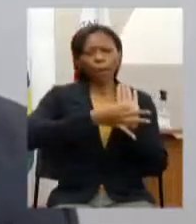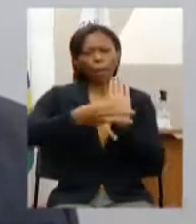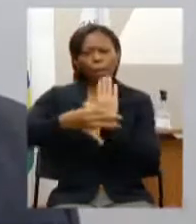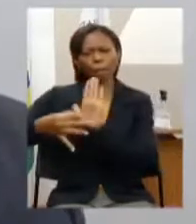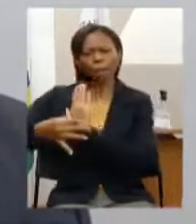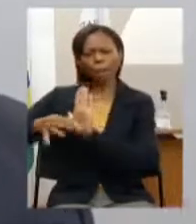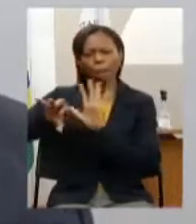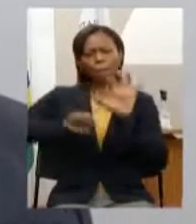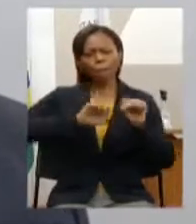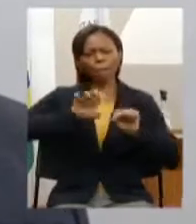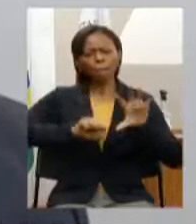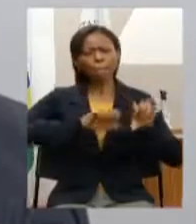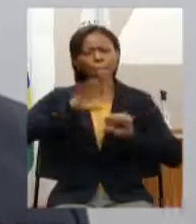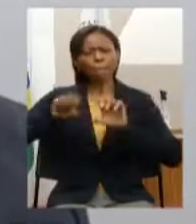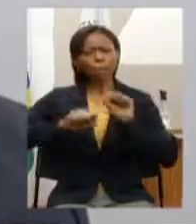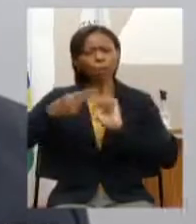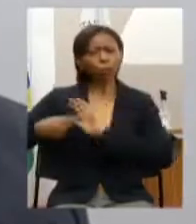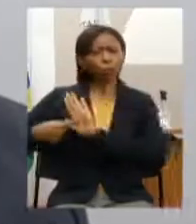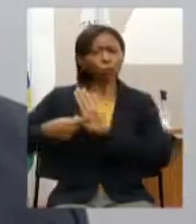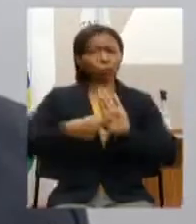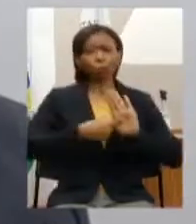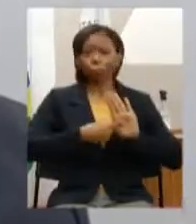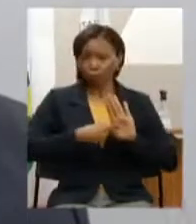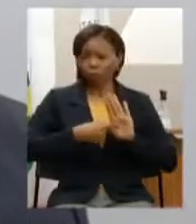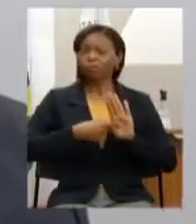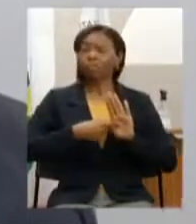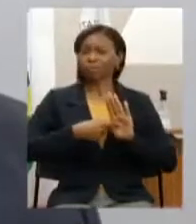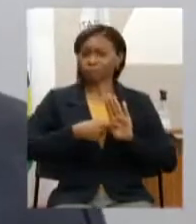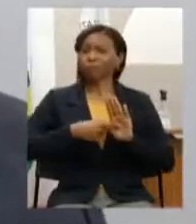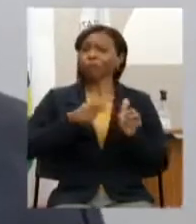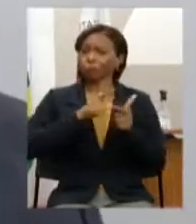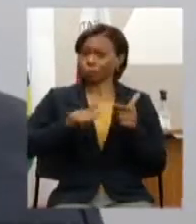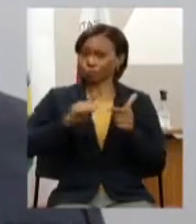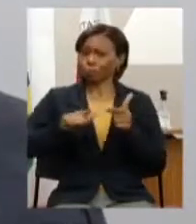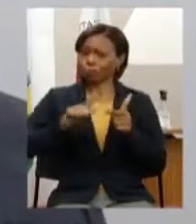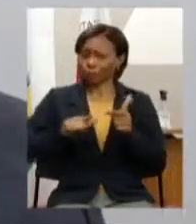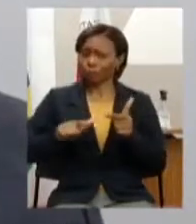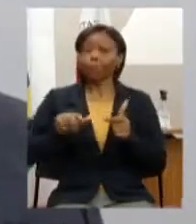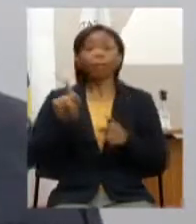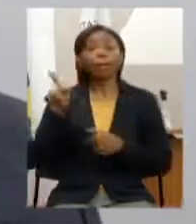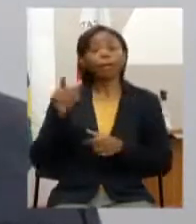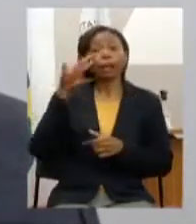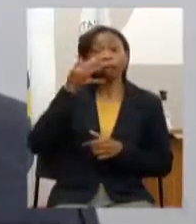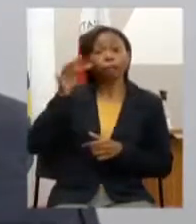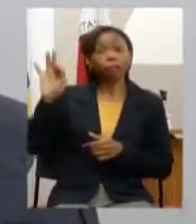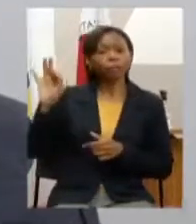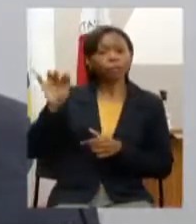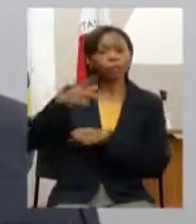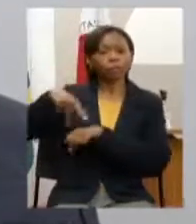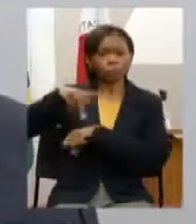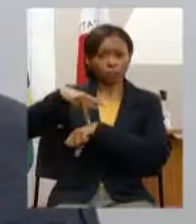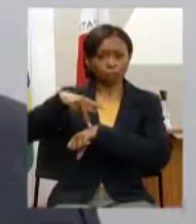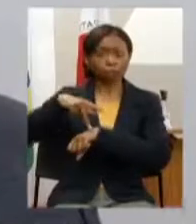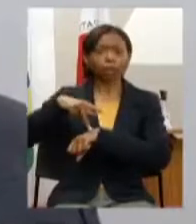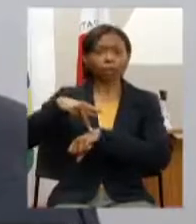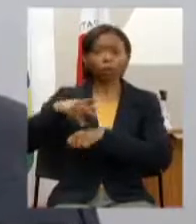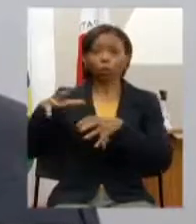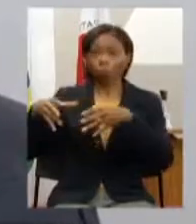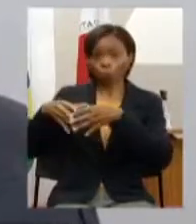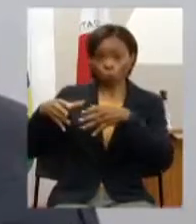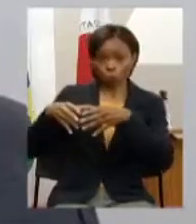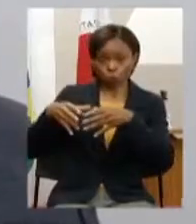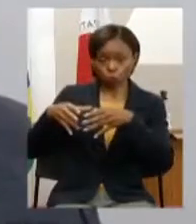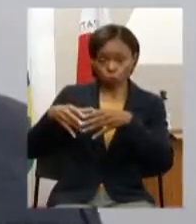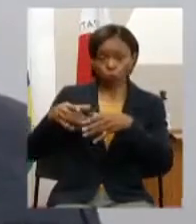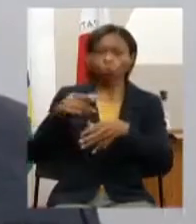trazendo grande repercussão para o assunto na França uma convenção cidadã convocada pelo governo Macron